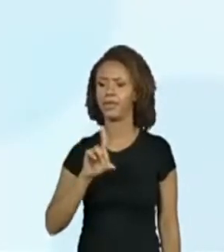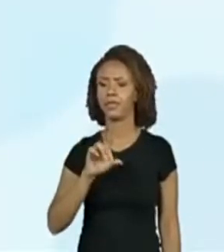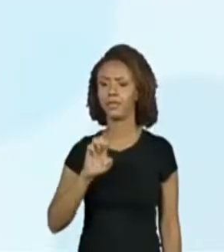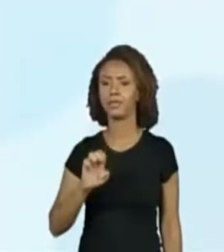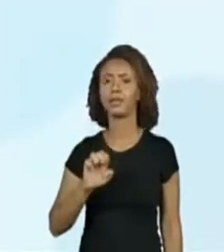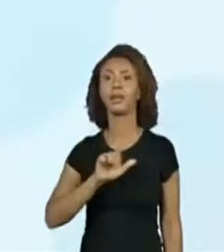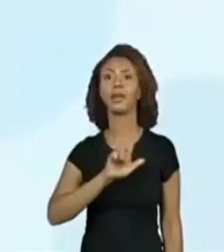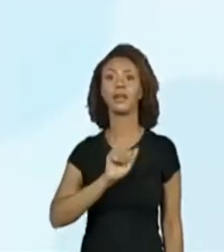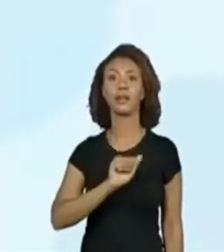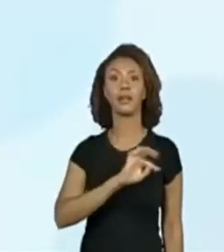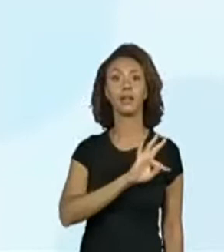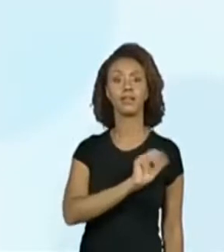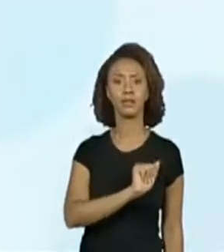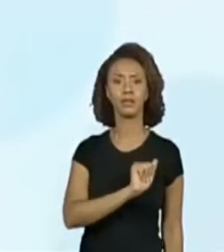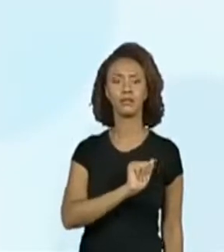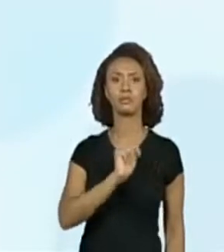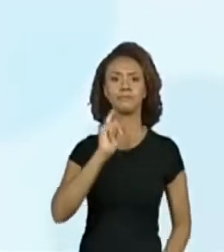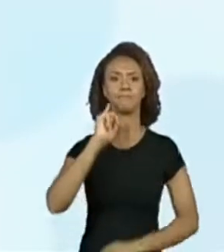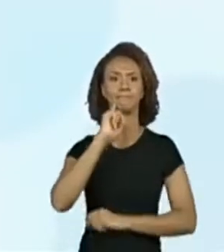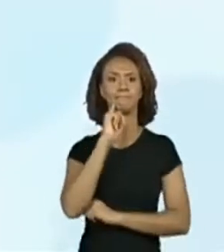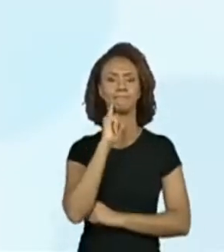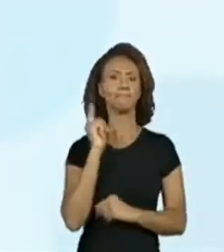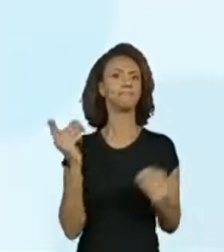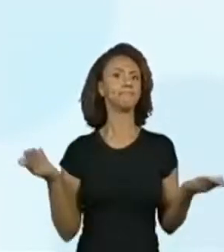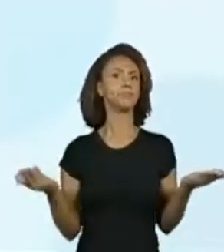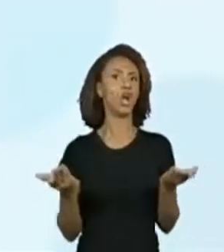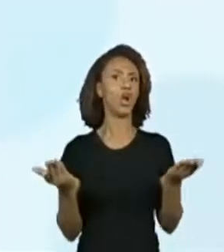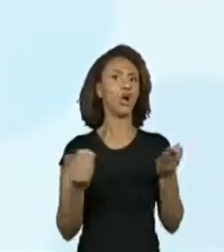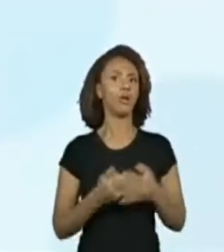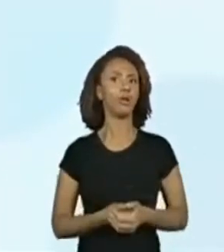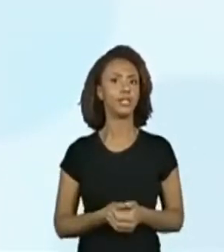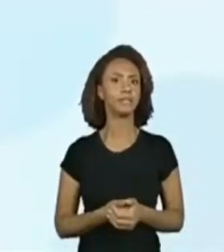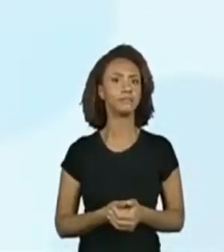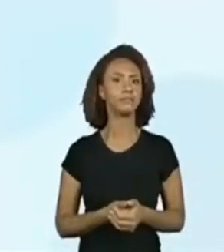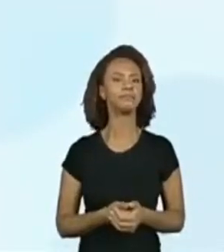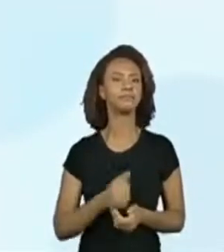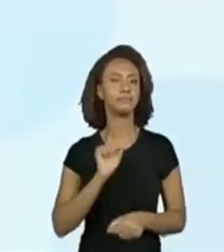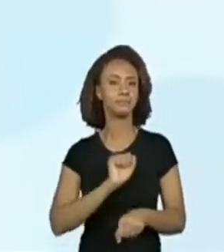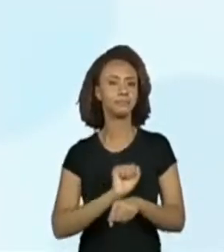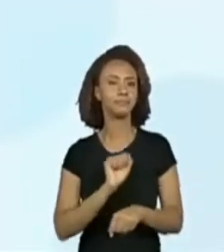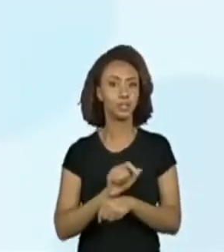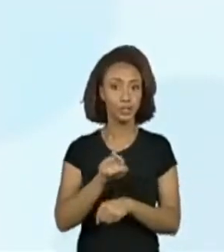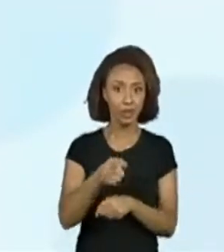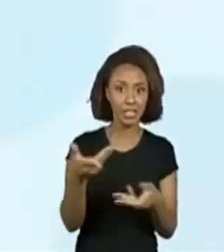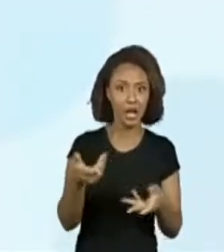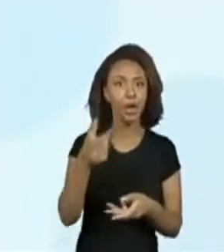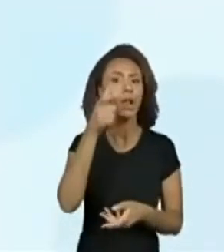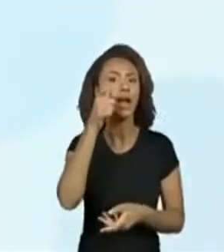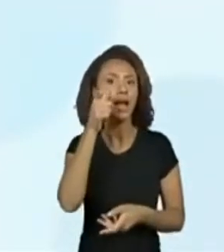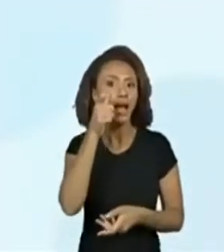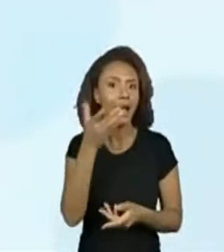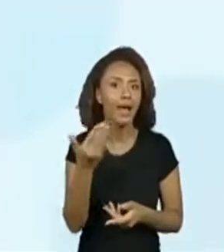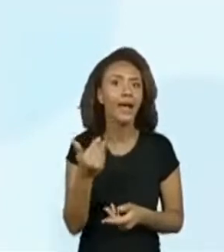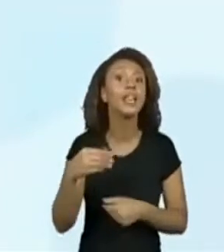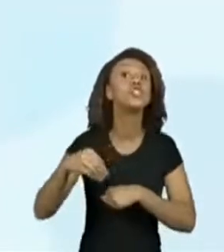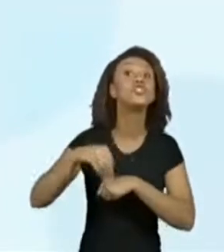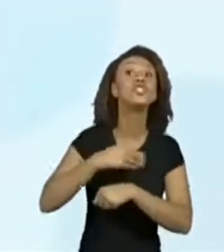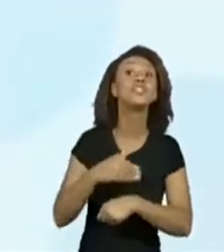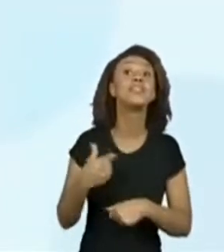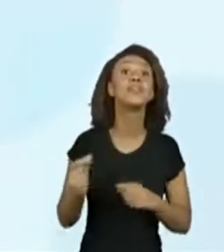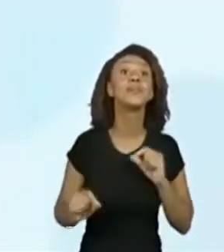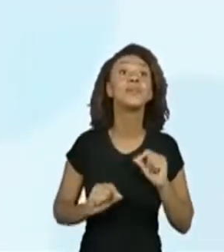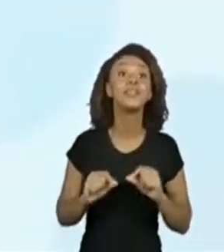lata. Pé. E agora, ó. Pé de Vamos esperar. Você que está acompanhando a gente, como é a dica P?